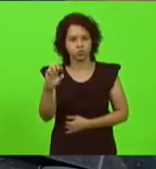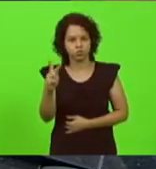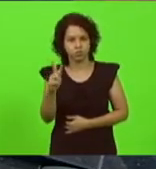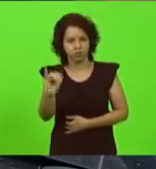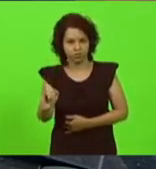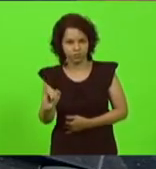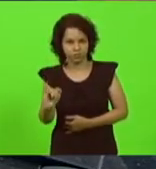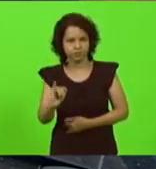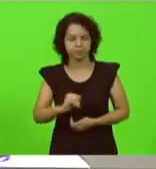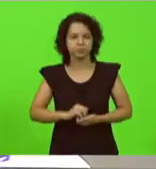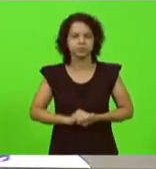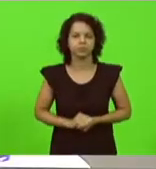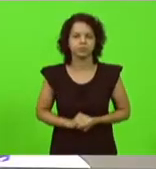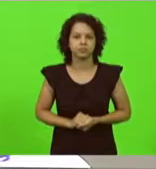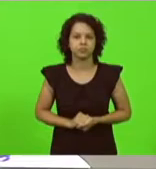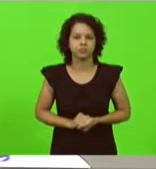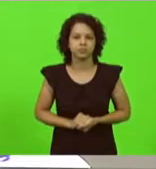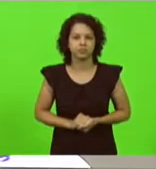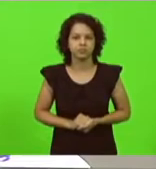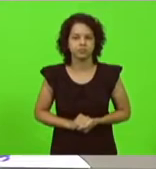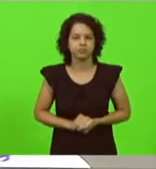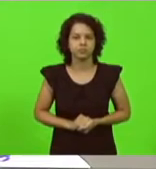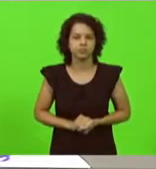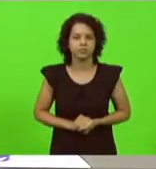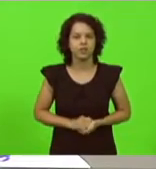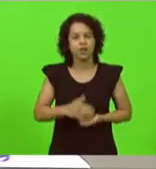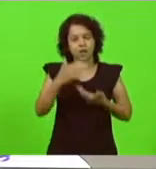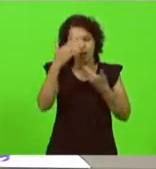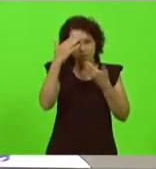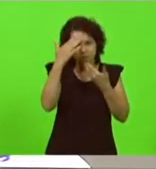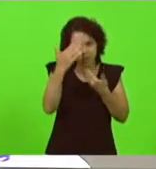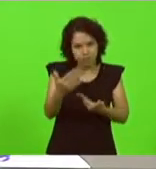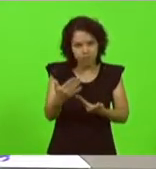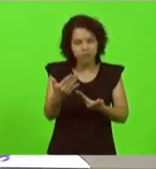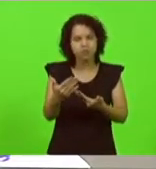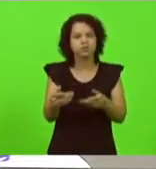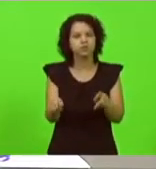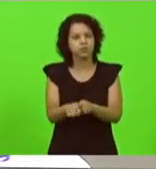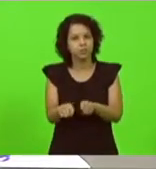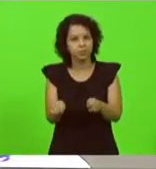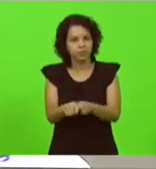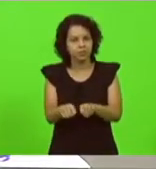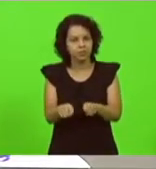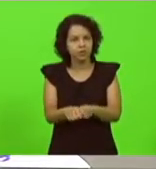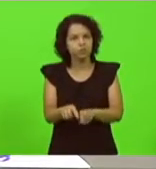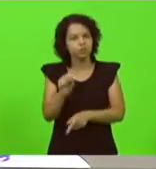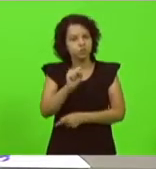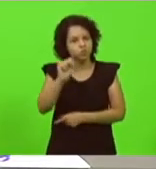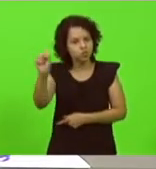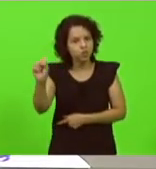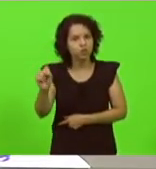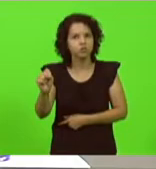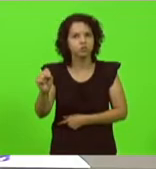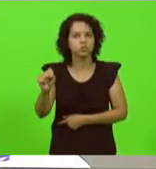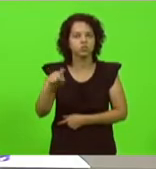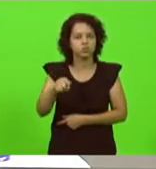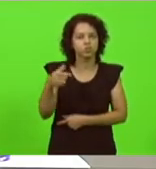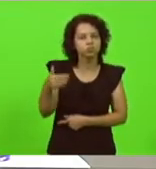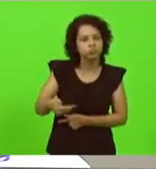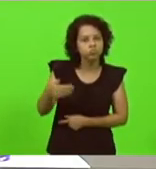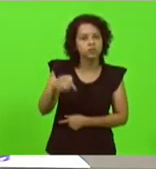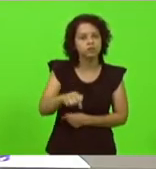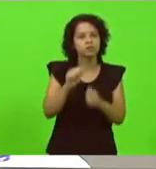Também quero lhe cumprimentar, lhe desejar sucesso na sua estadia aqui na